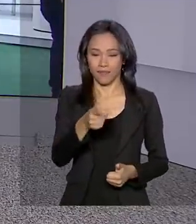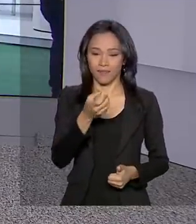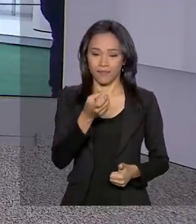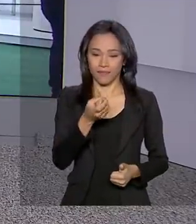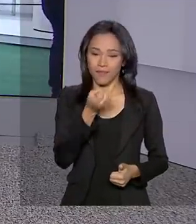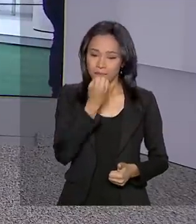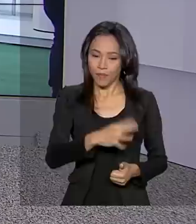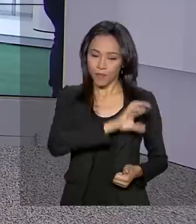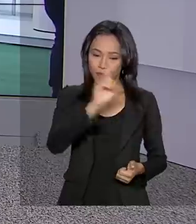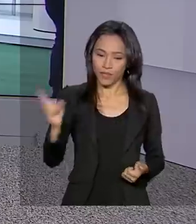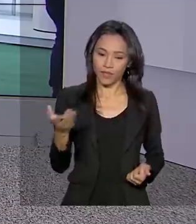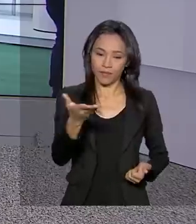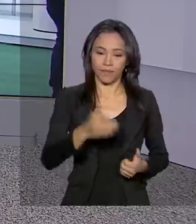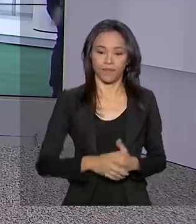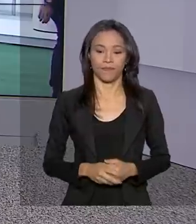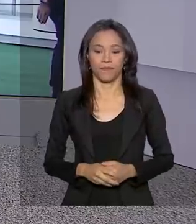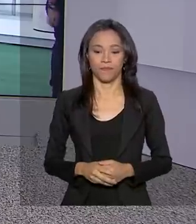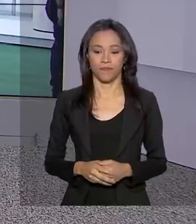Luciana, bom dia para você.